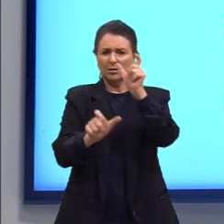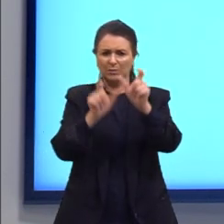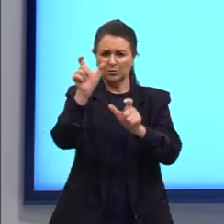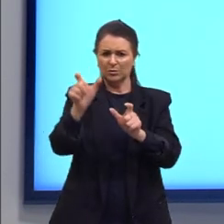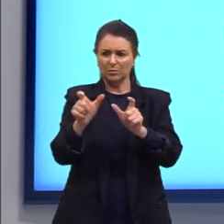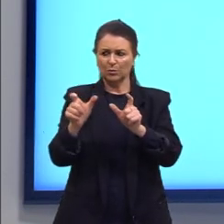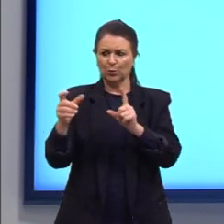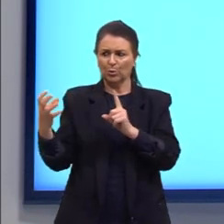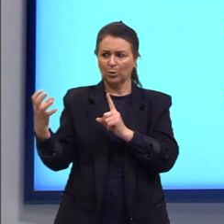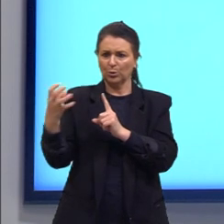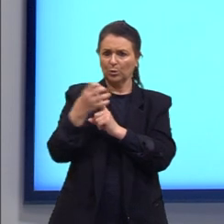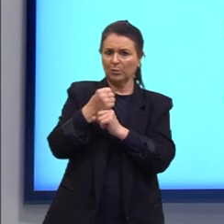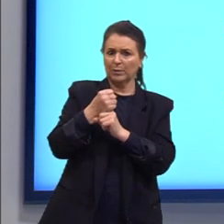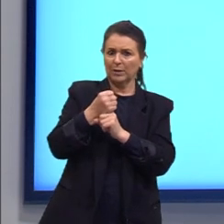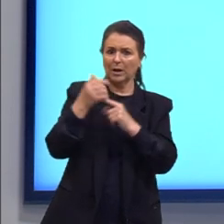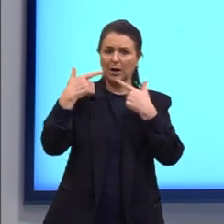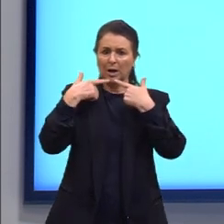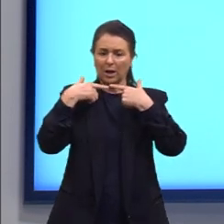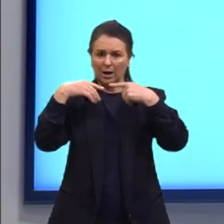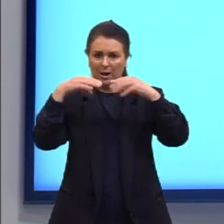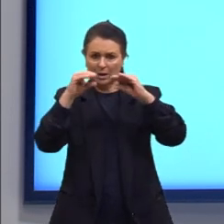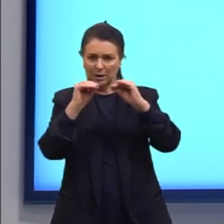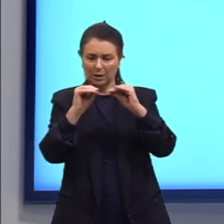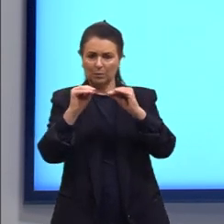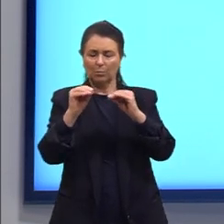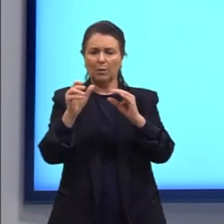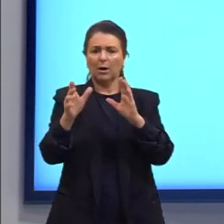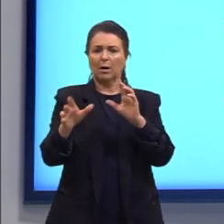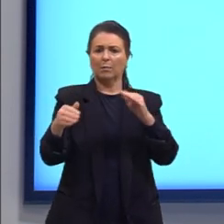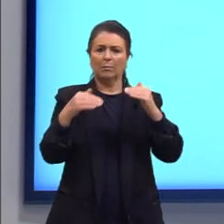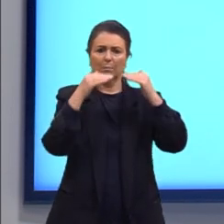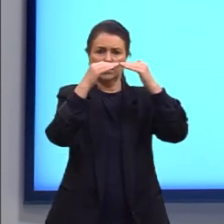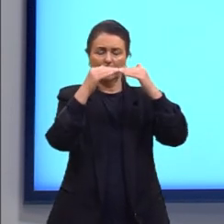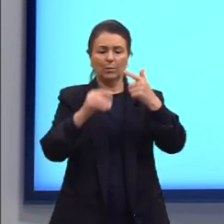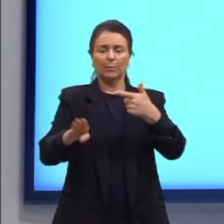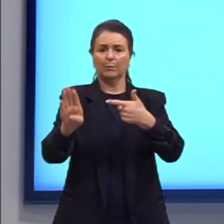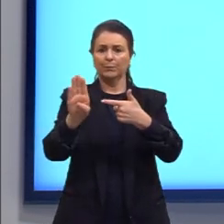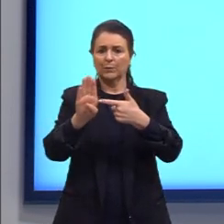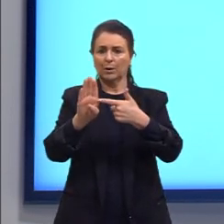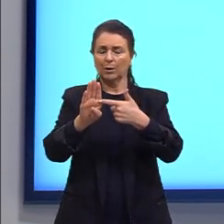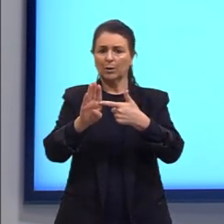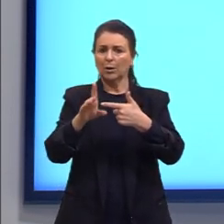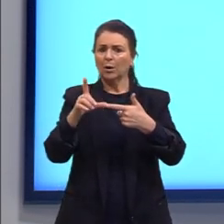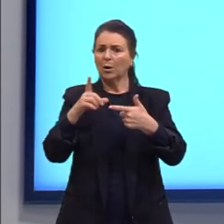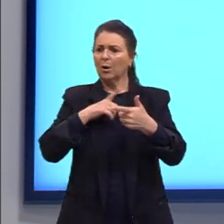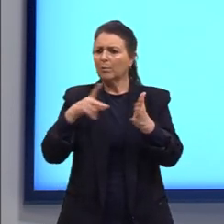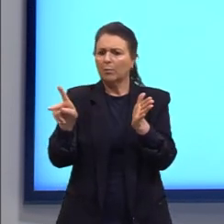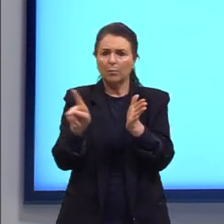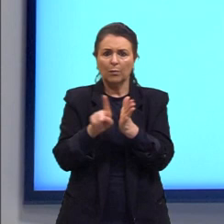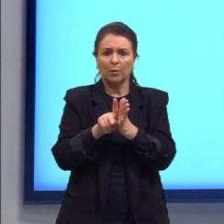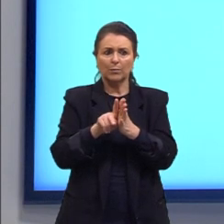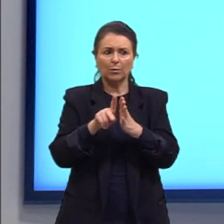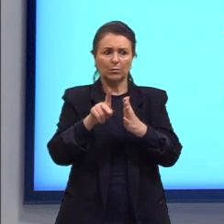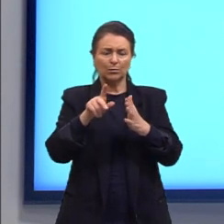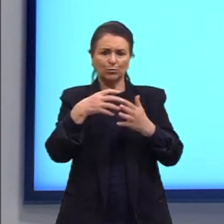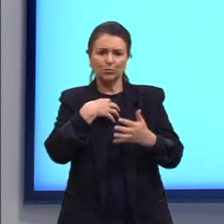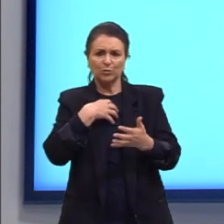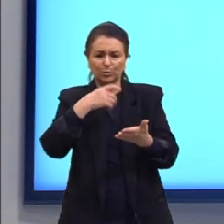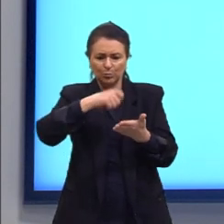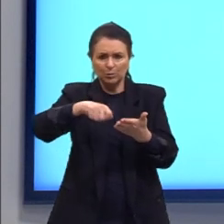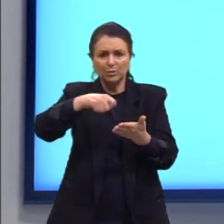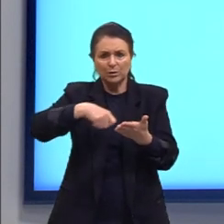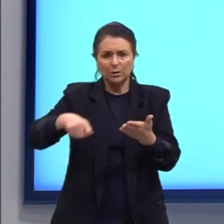língua padrão? Letra B, constitui recurso próprio para aquisição da modalidade escrita da língua?